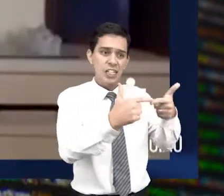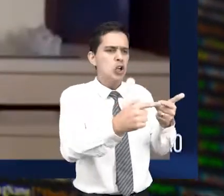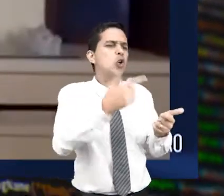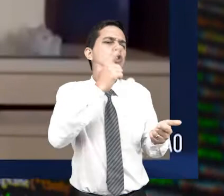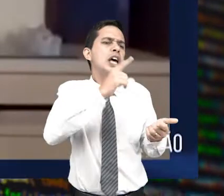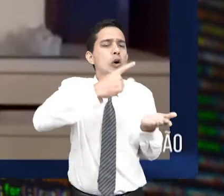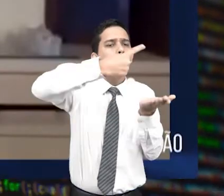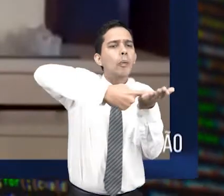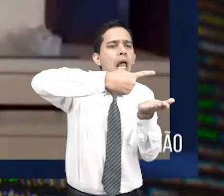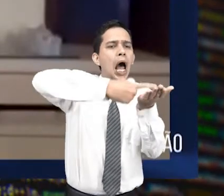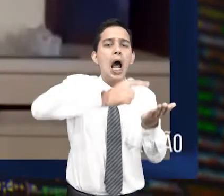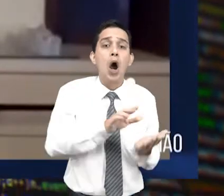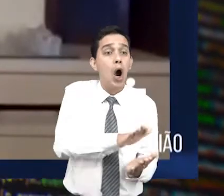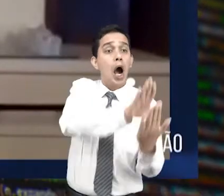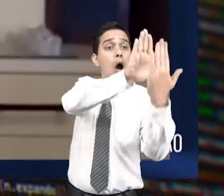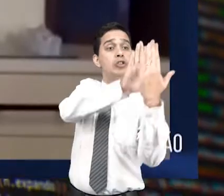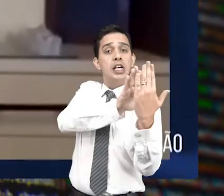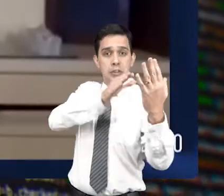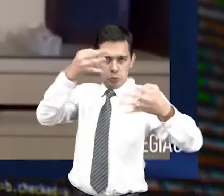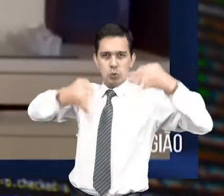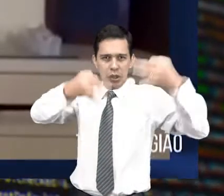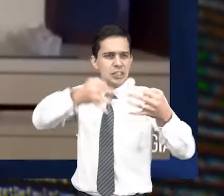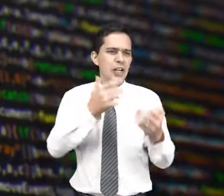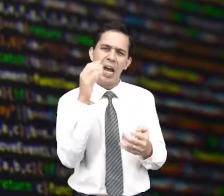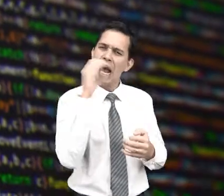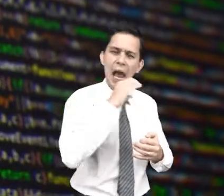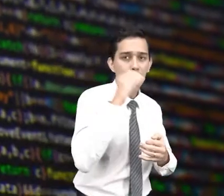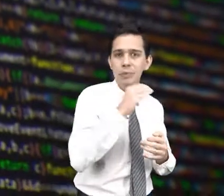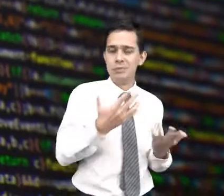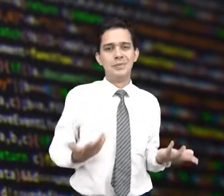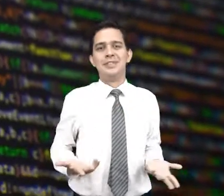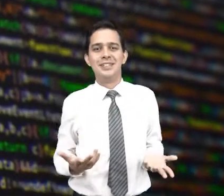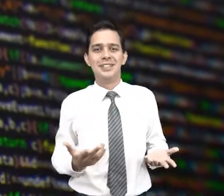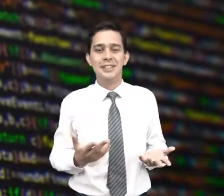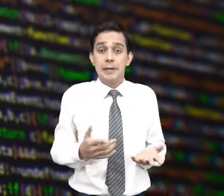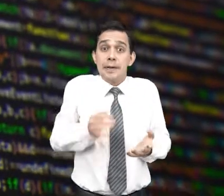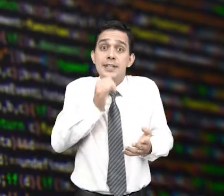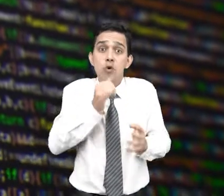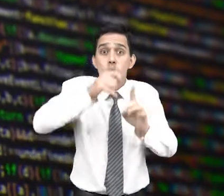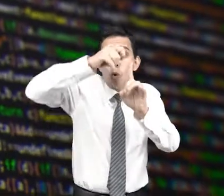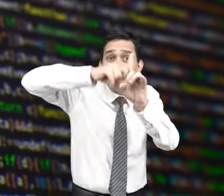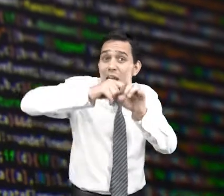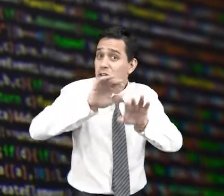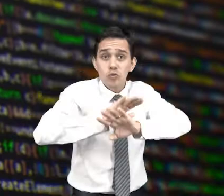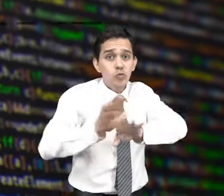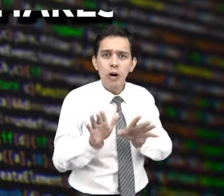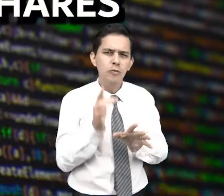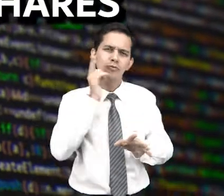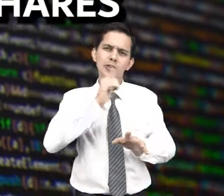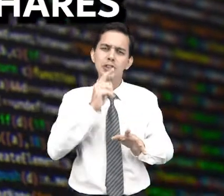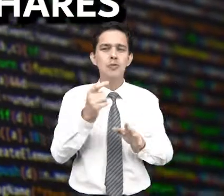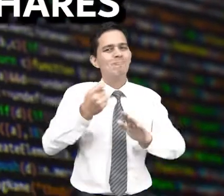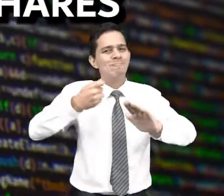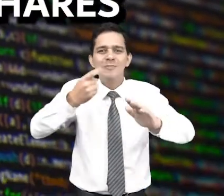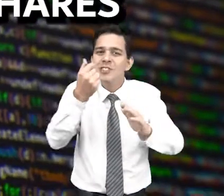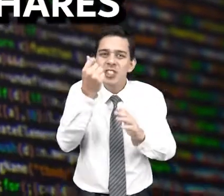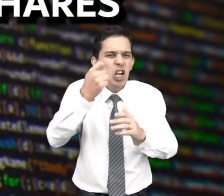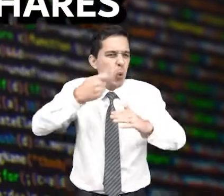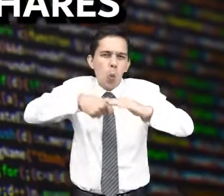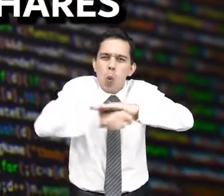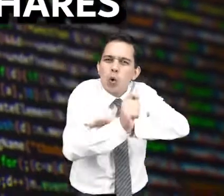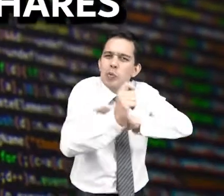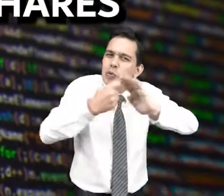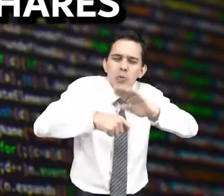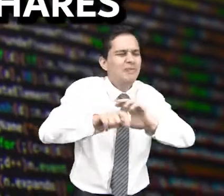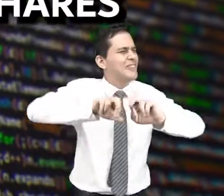a realização de audiências por videoconferência. Em apenas um mês, a tecnologia economizou milhares